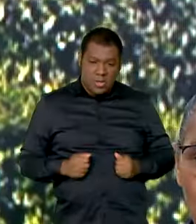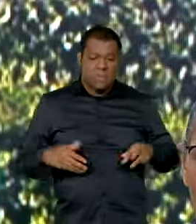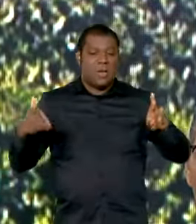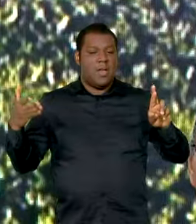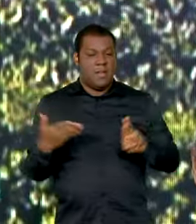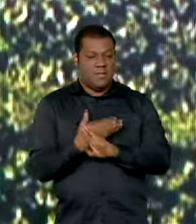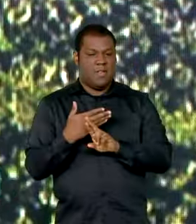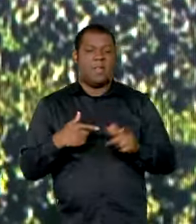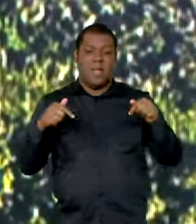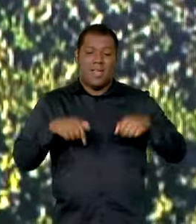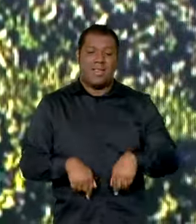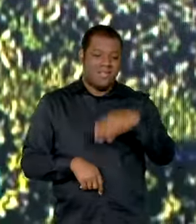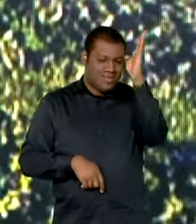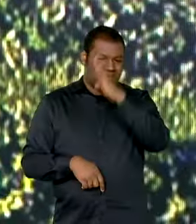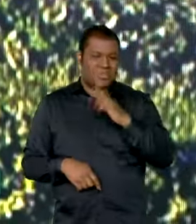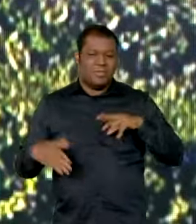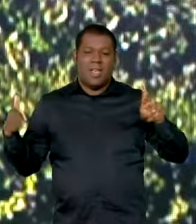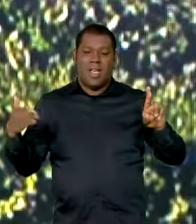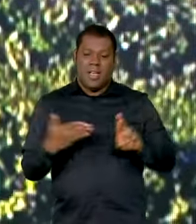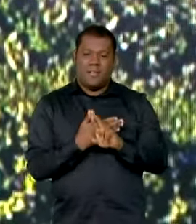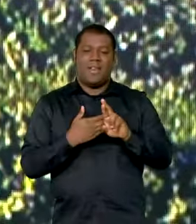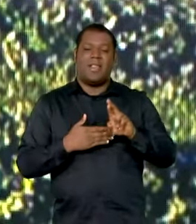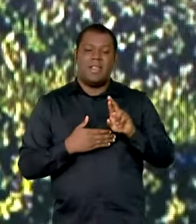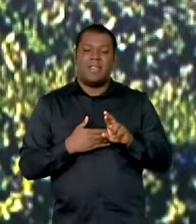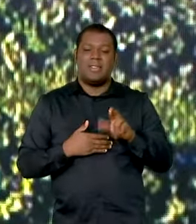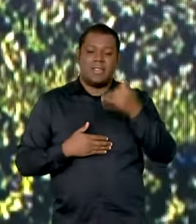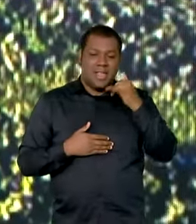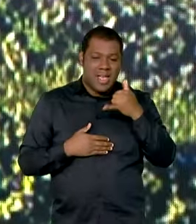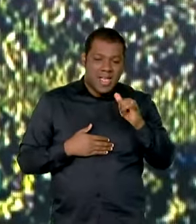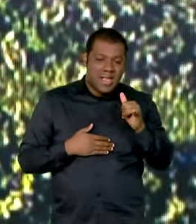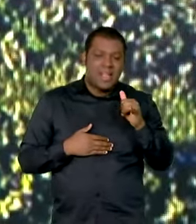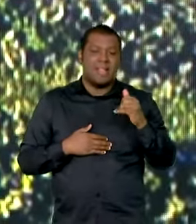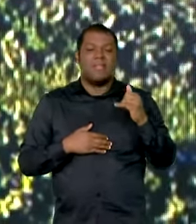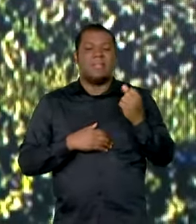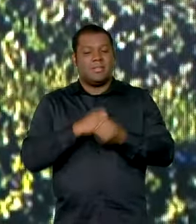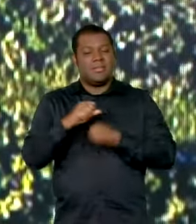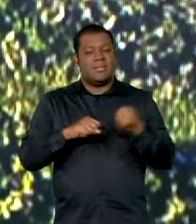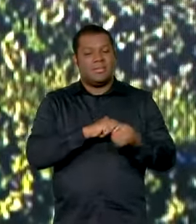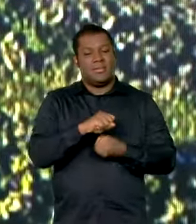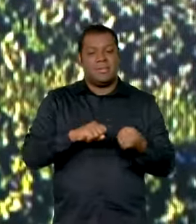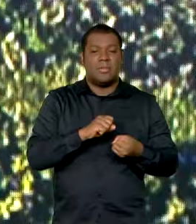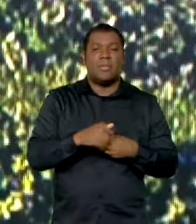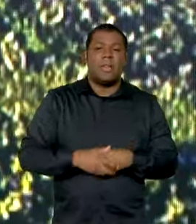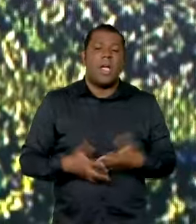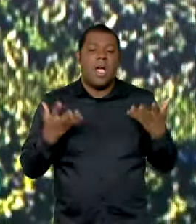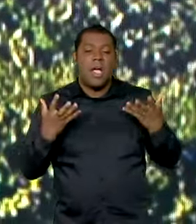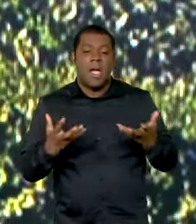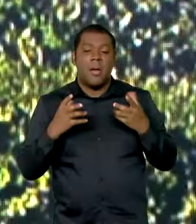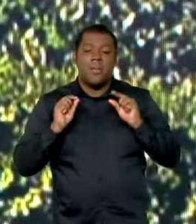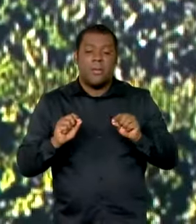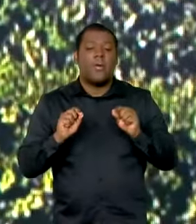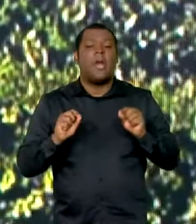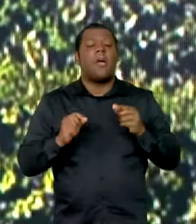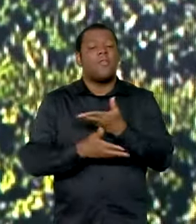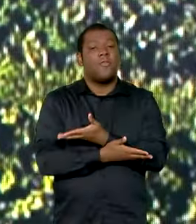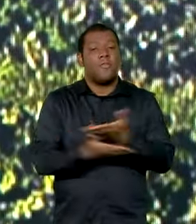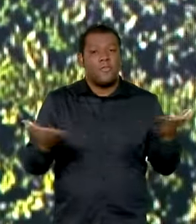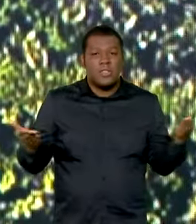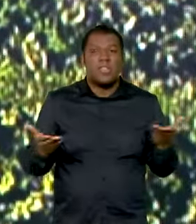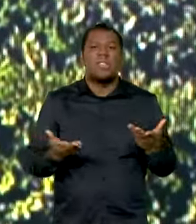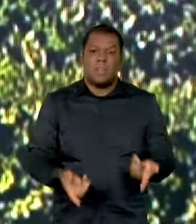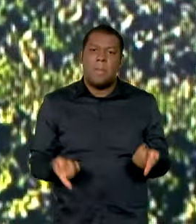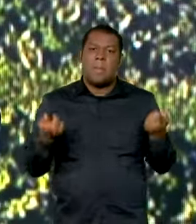imbatível e nós não vamos jogar fora essa oportunidade. E o que é que nós queremos? Que vocês sejam